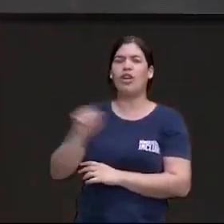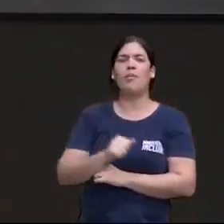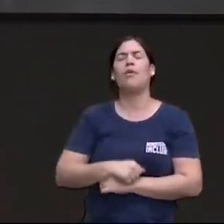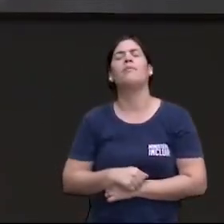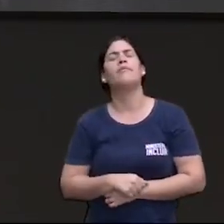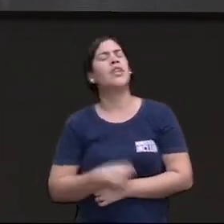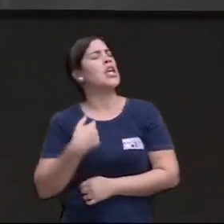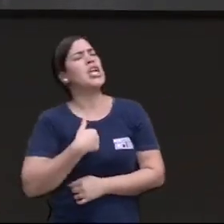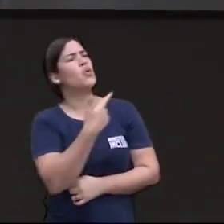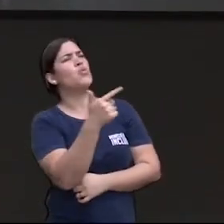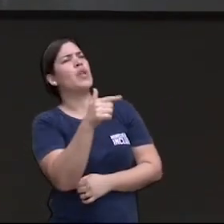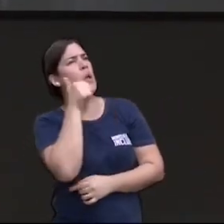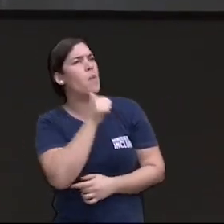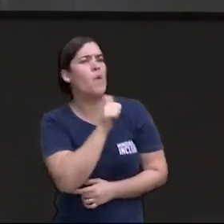dele